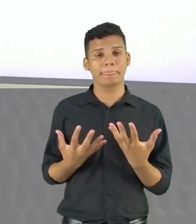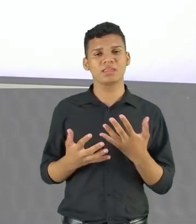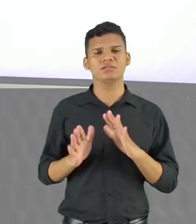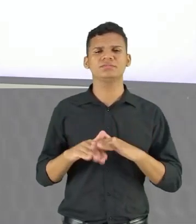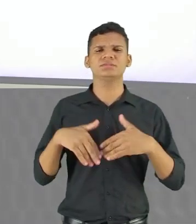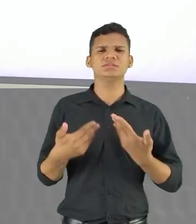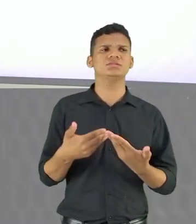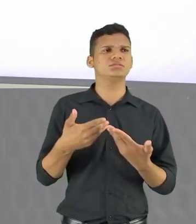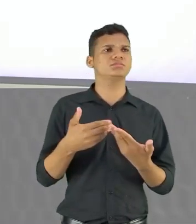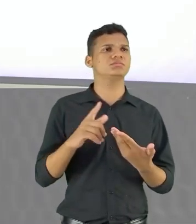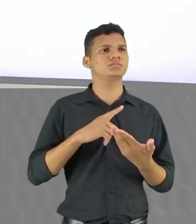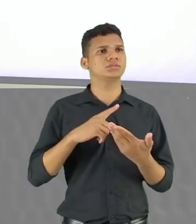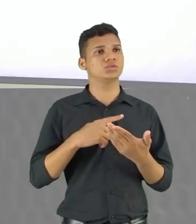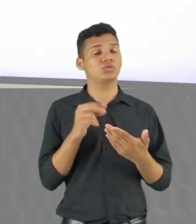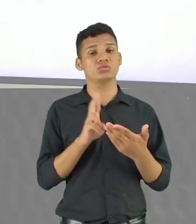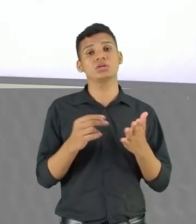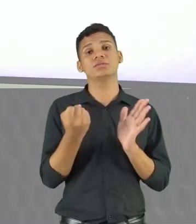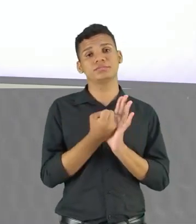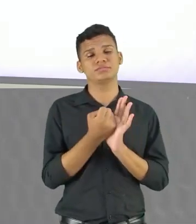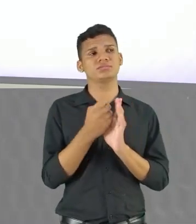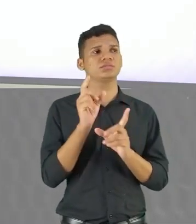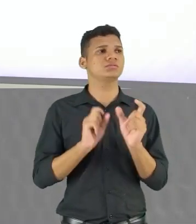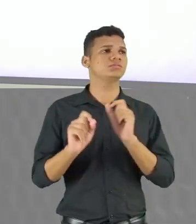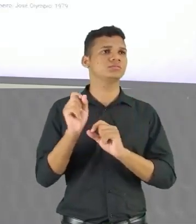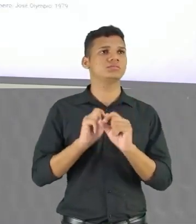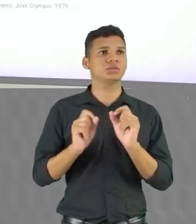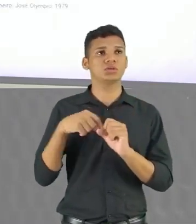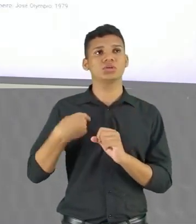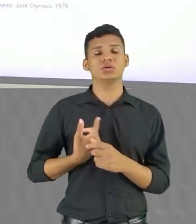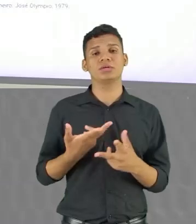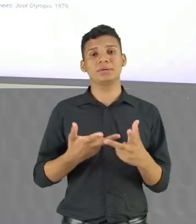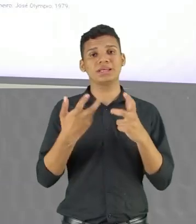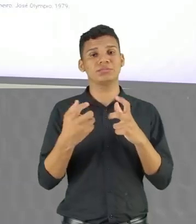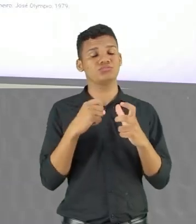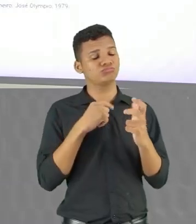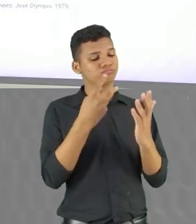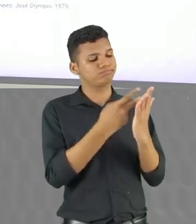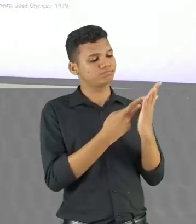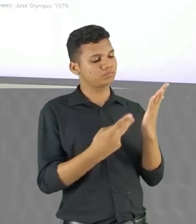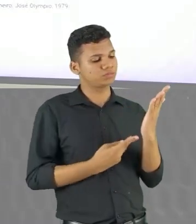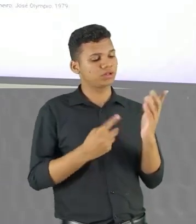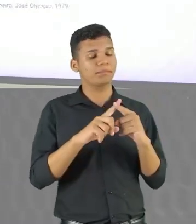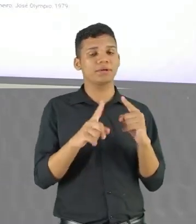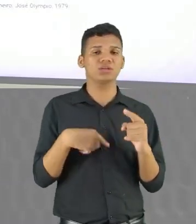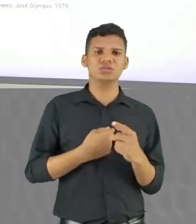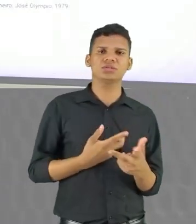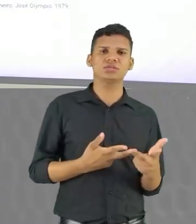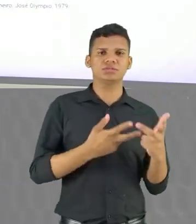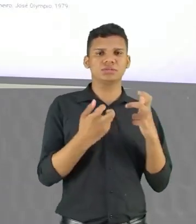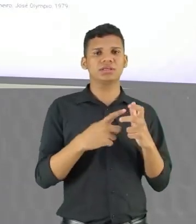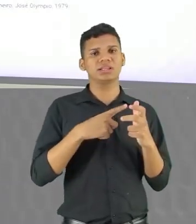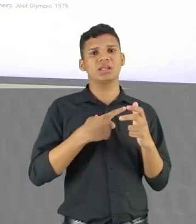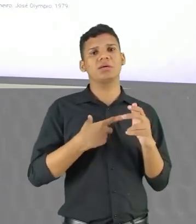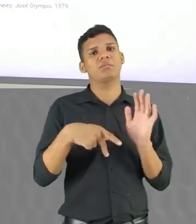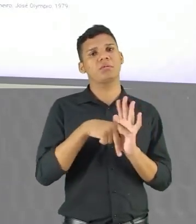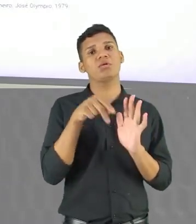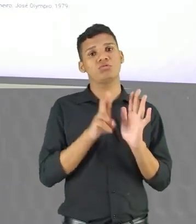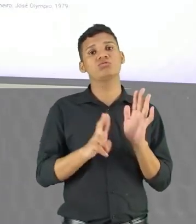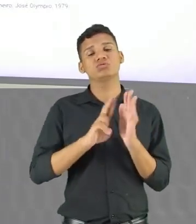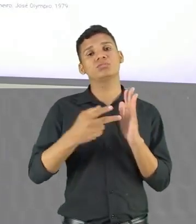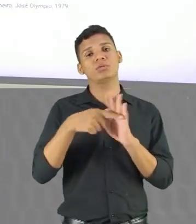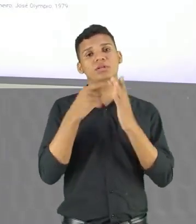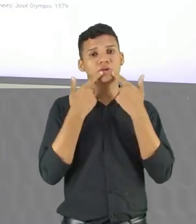variação de usos da linguagem em... Então a gente vê que é um poema, mas a gente vê esse contraste, né? Desse uso da linguagem.